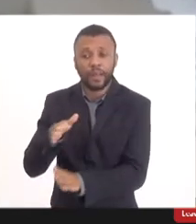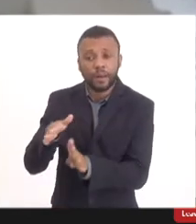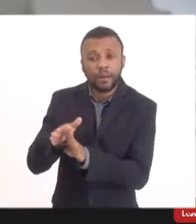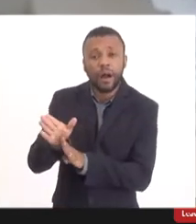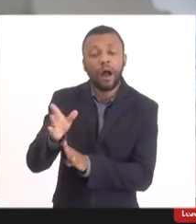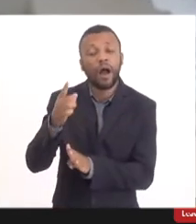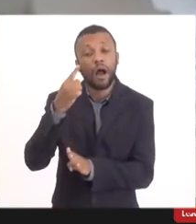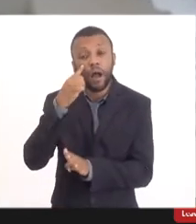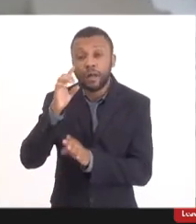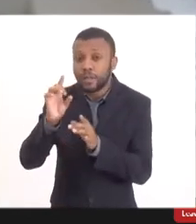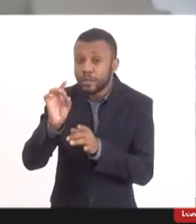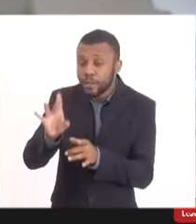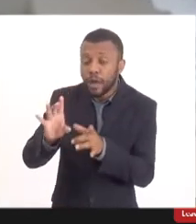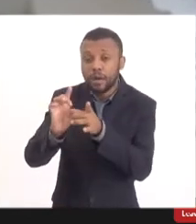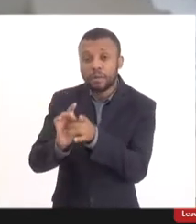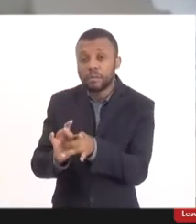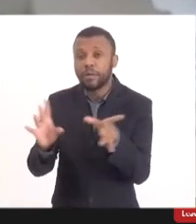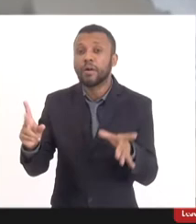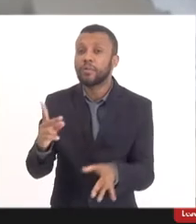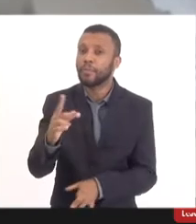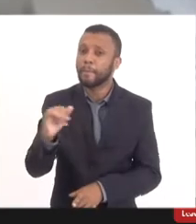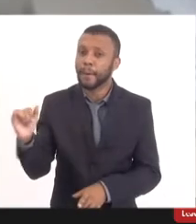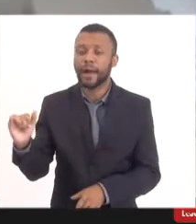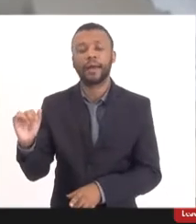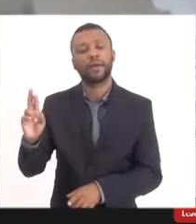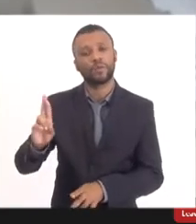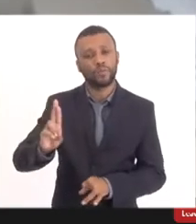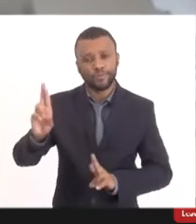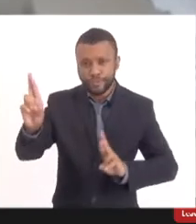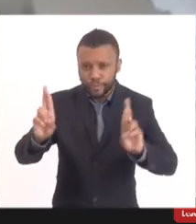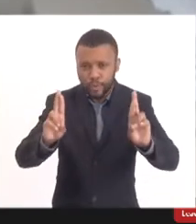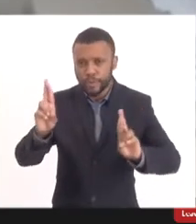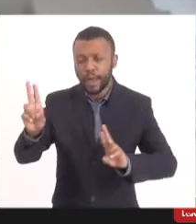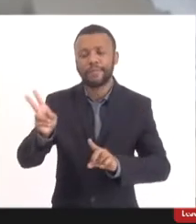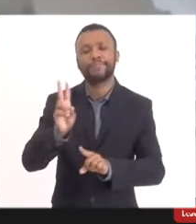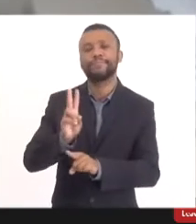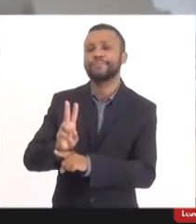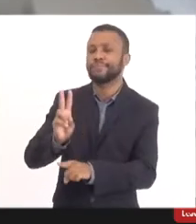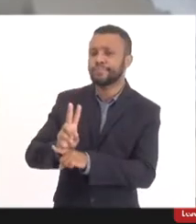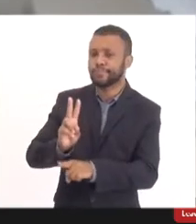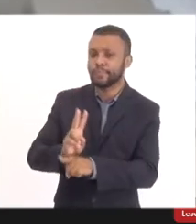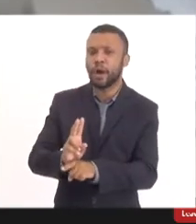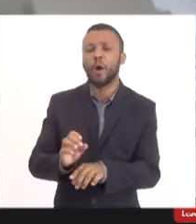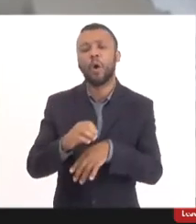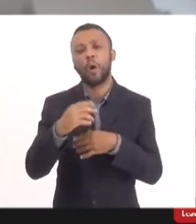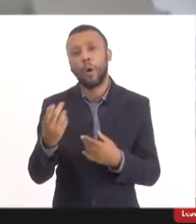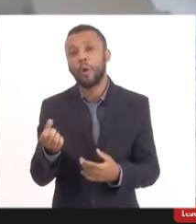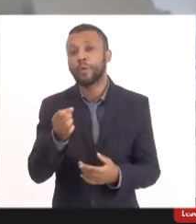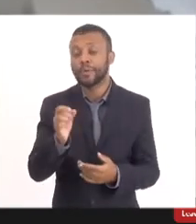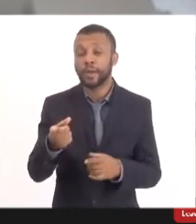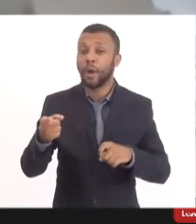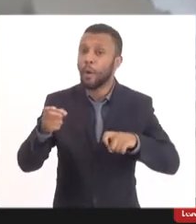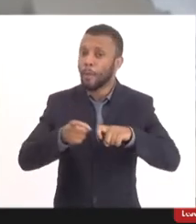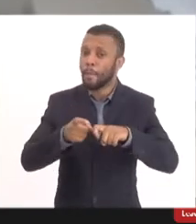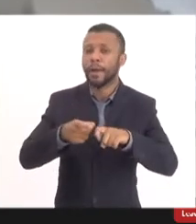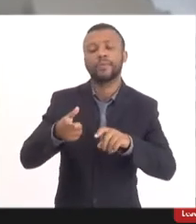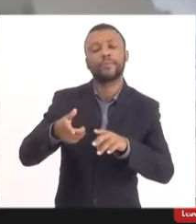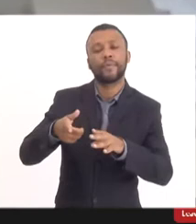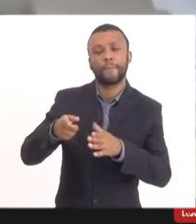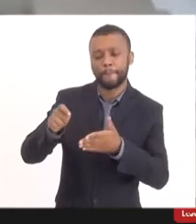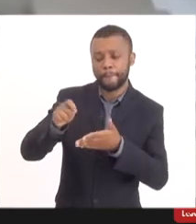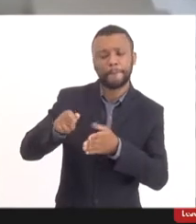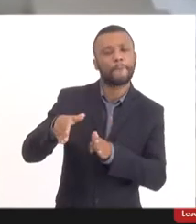pais ou os responsáveis legais das crianças ou em caso de prescrição médica quando a criança